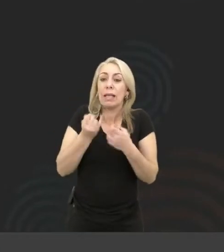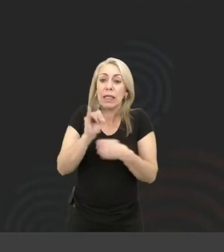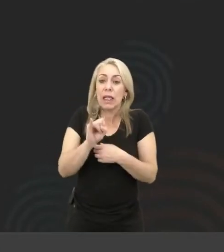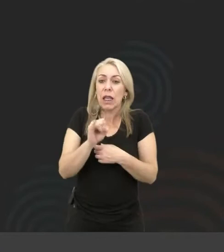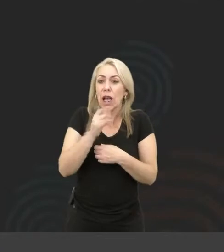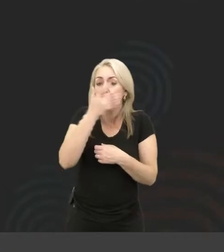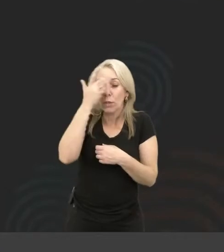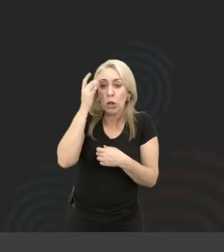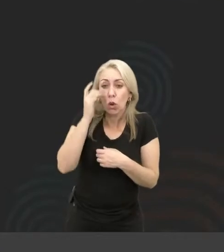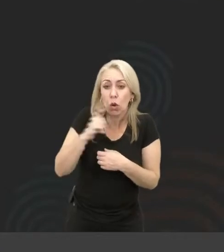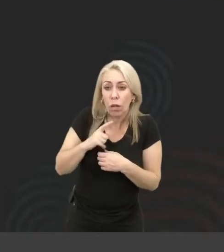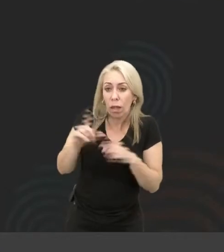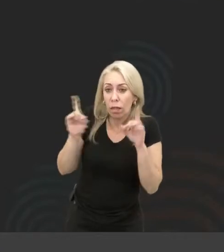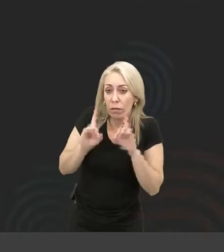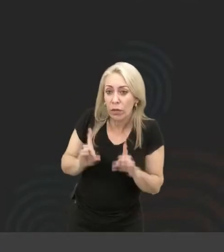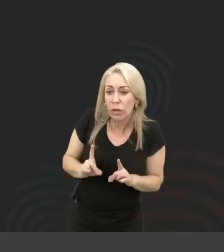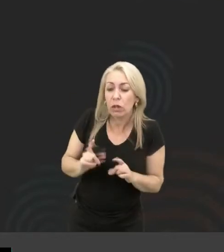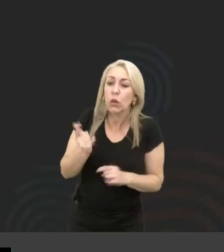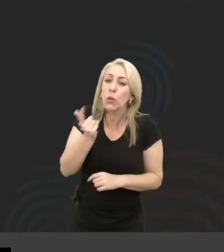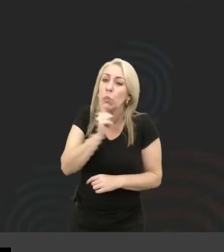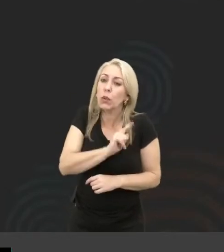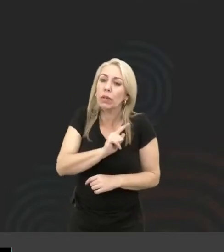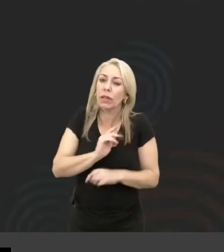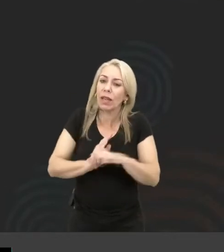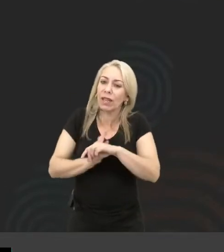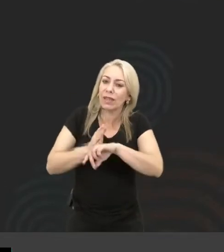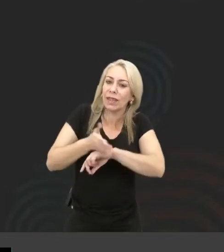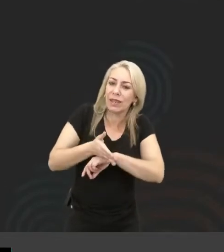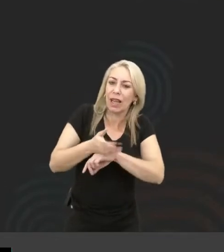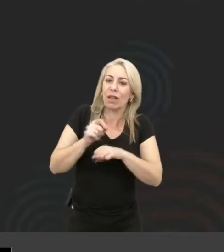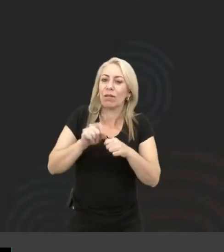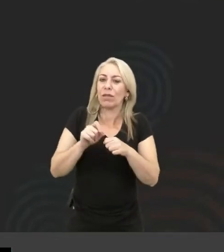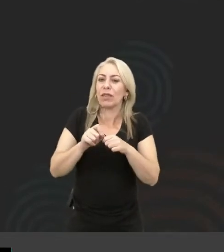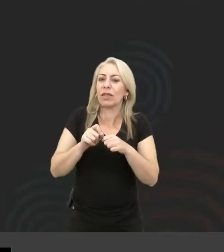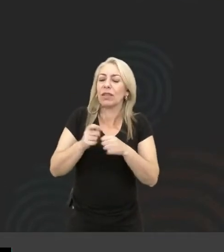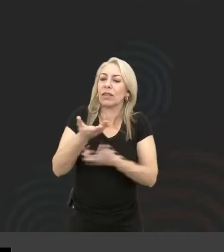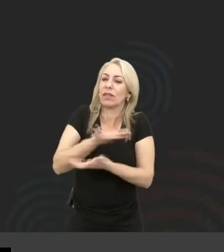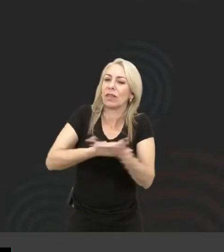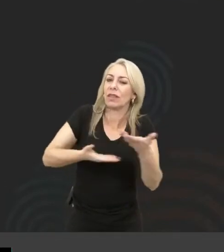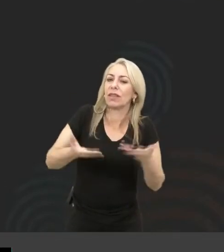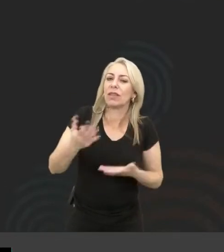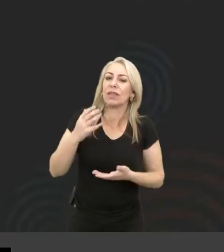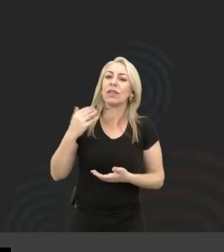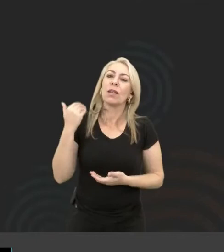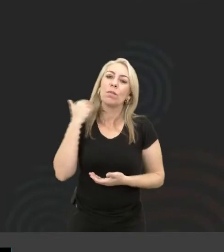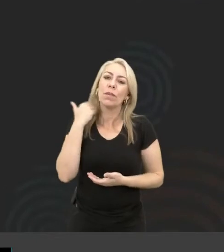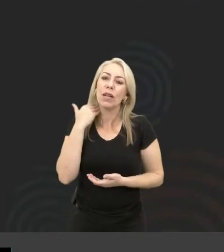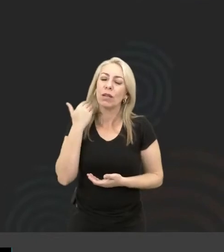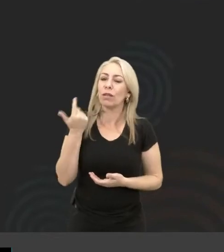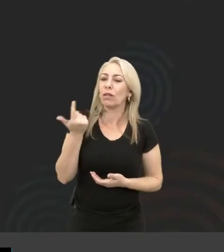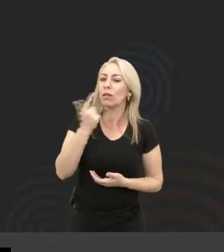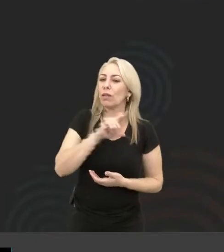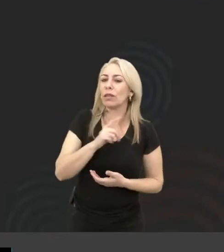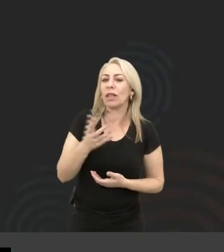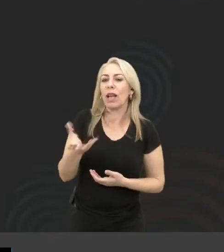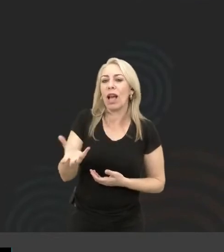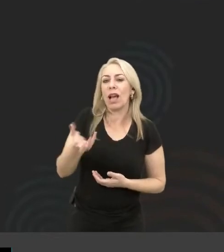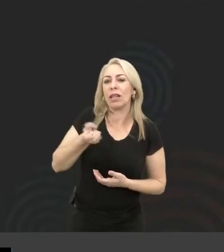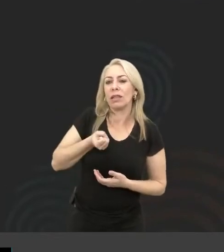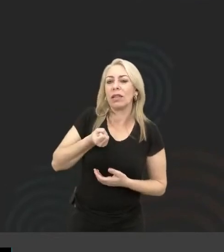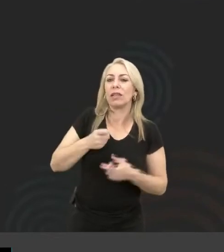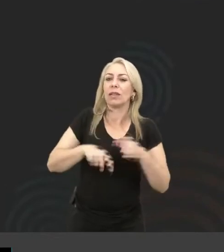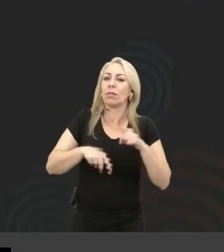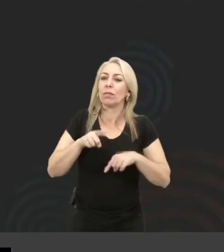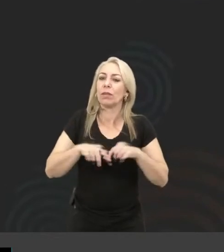pessoa com deficiência consegue acessar, fazer uma transação bancária, consegue, sei lá, resgatar um